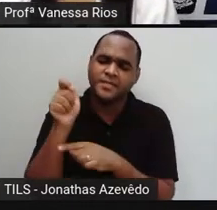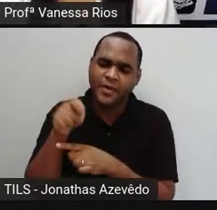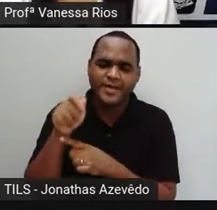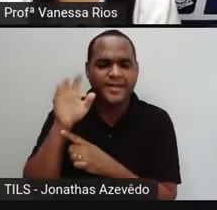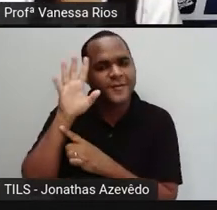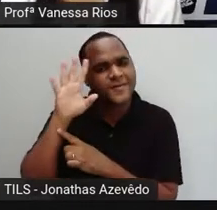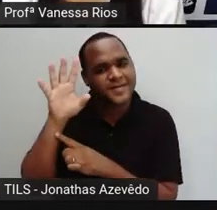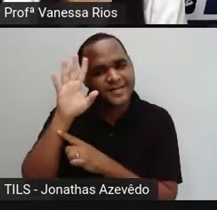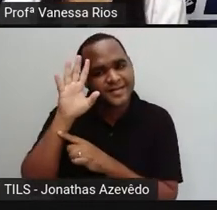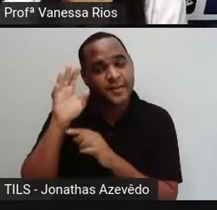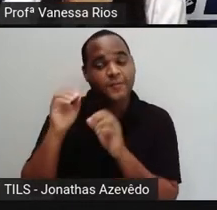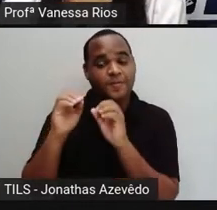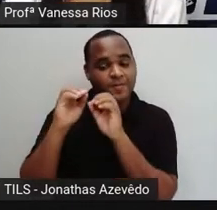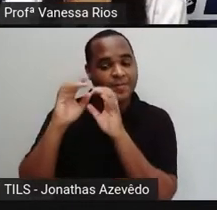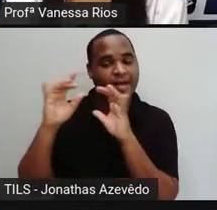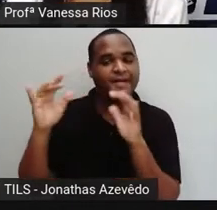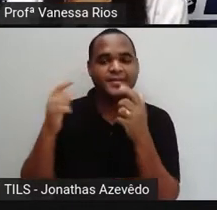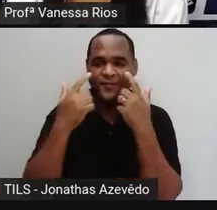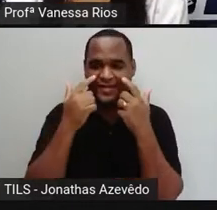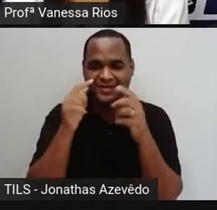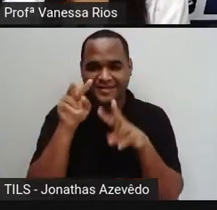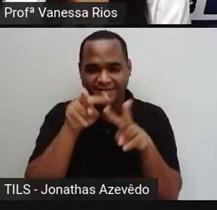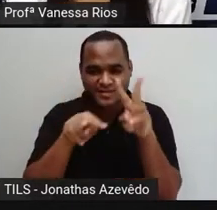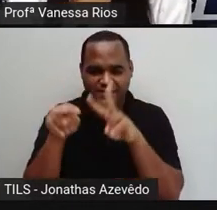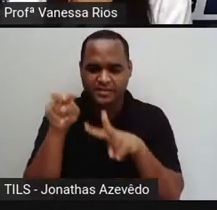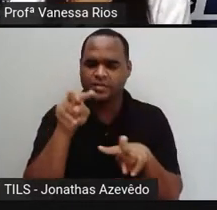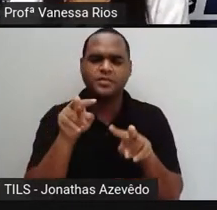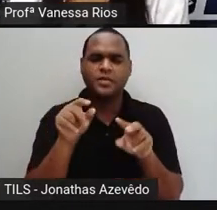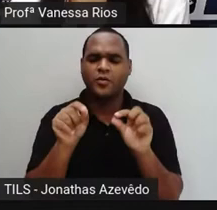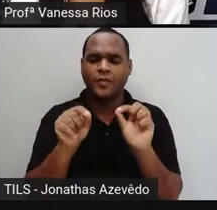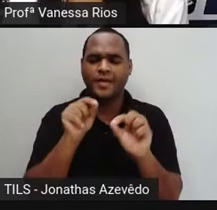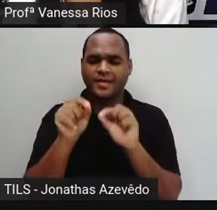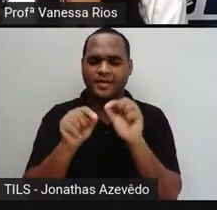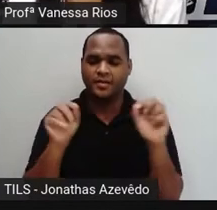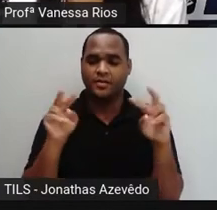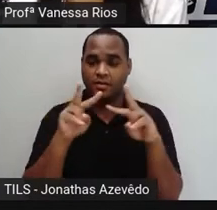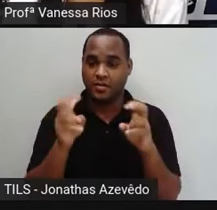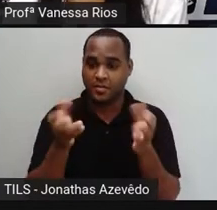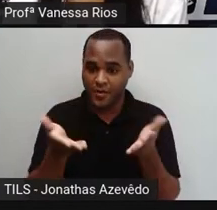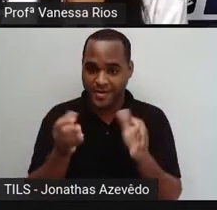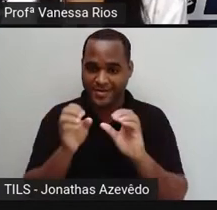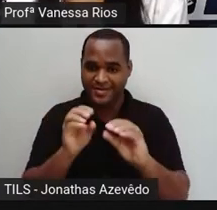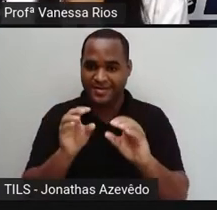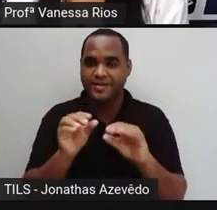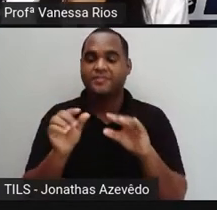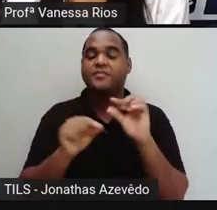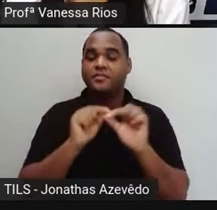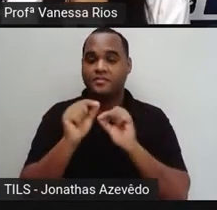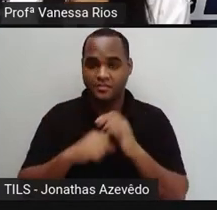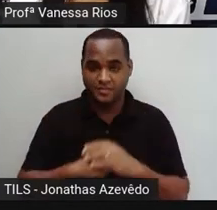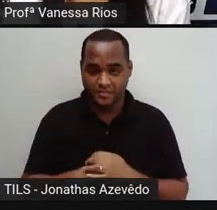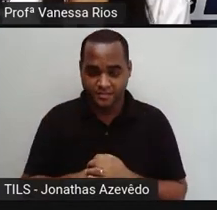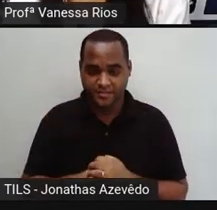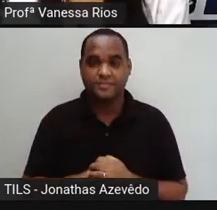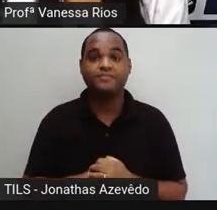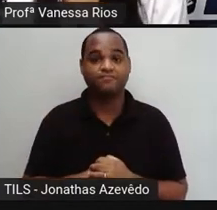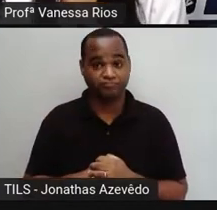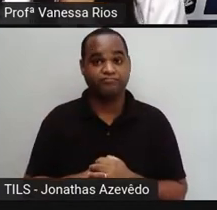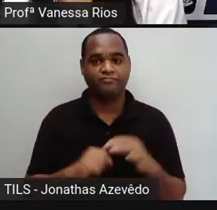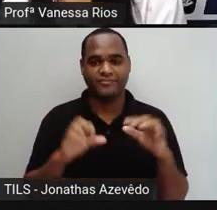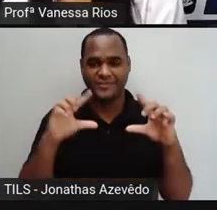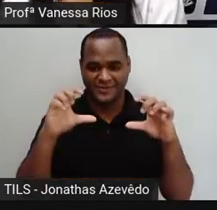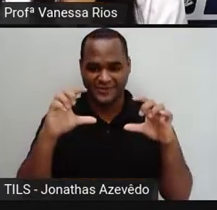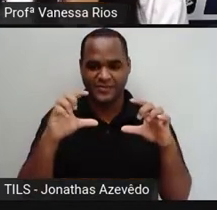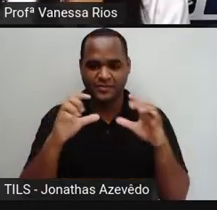pode refletir, observando e já começando a tratar do nosso tema da aula. As fotografias, elas